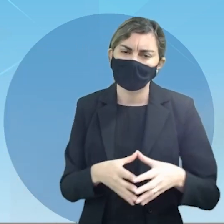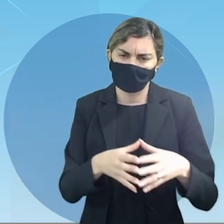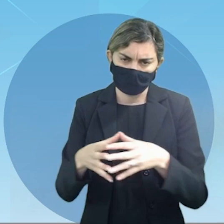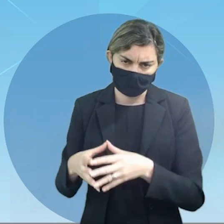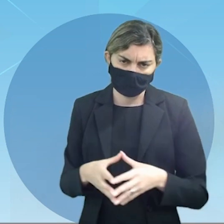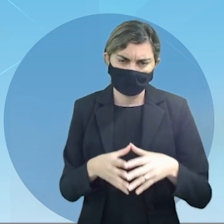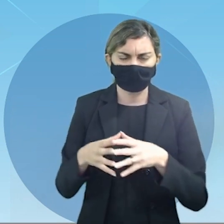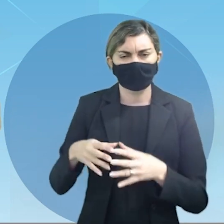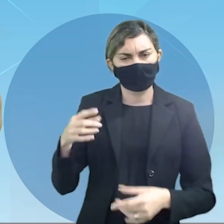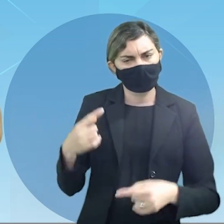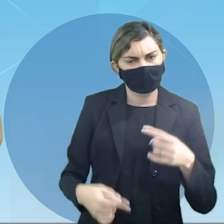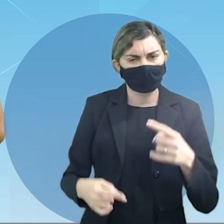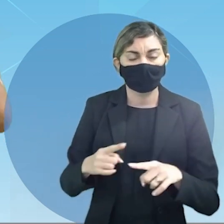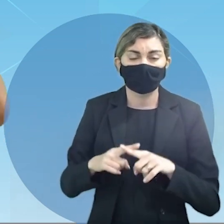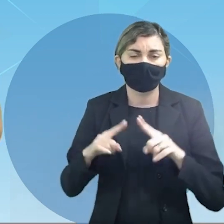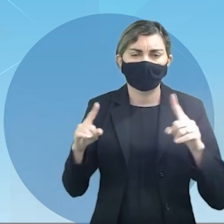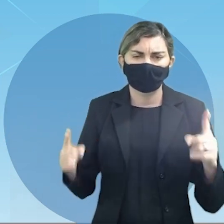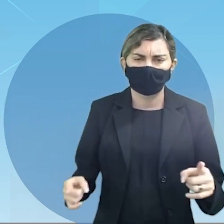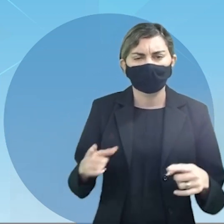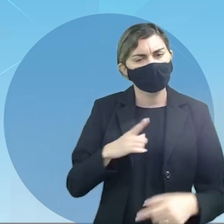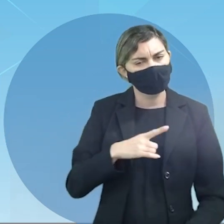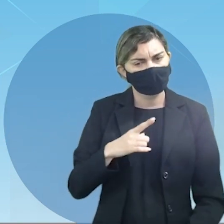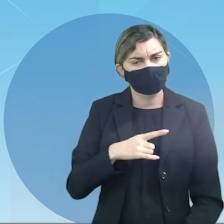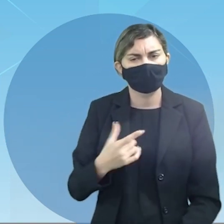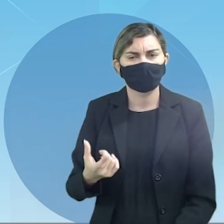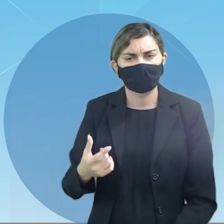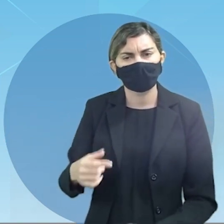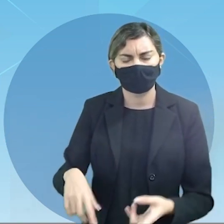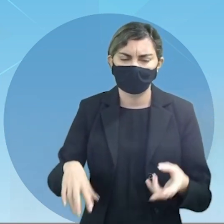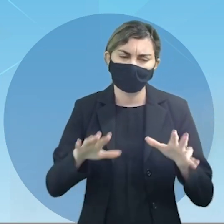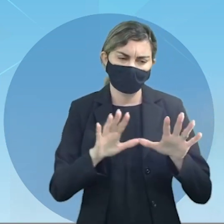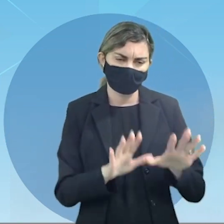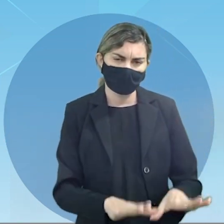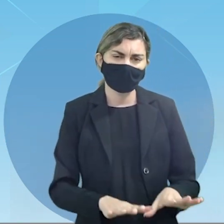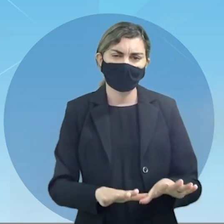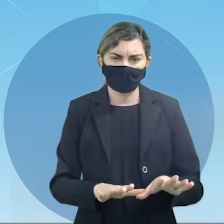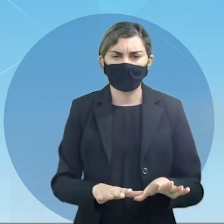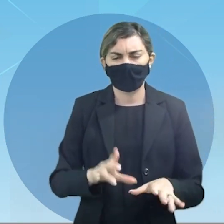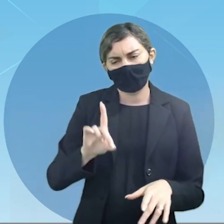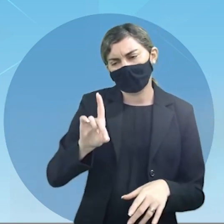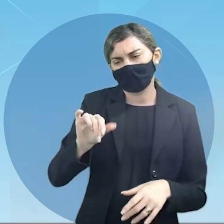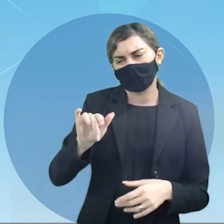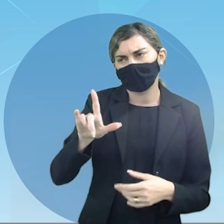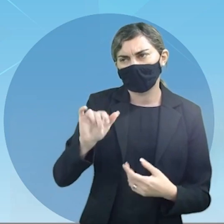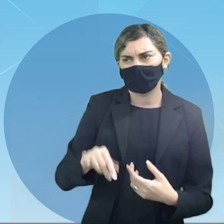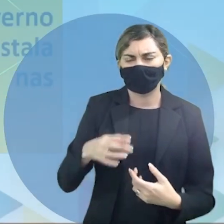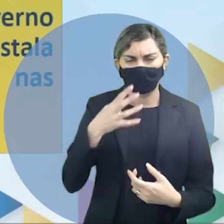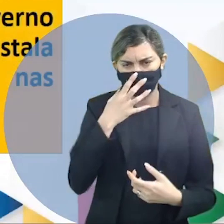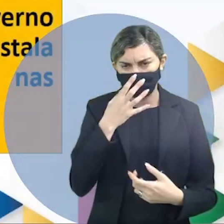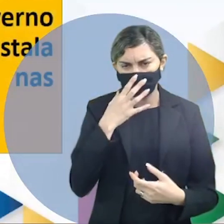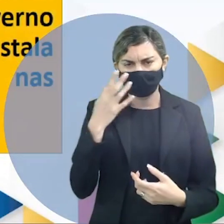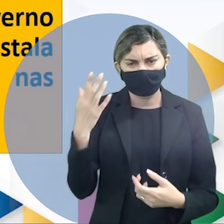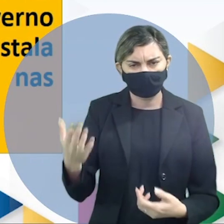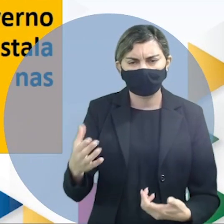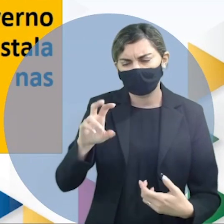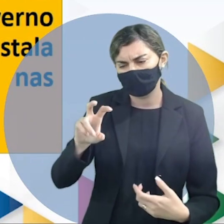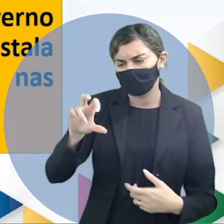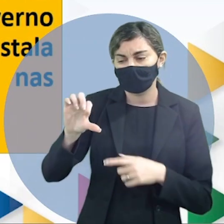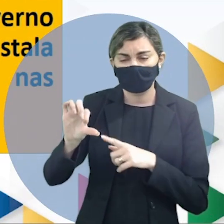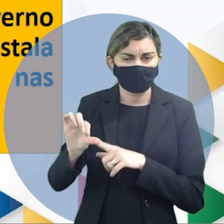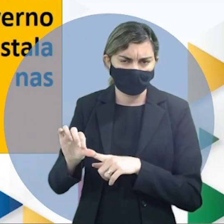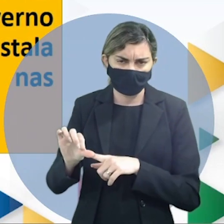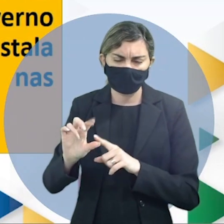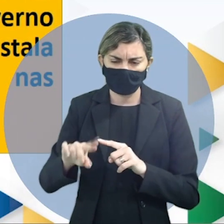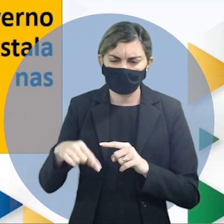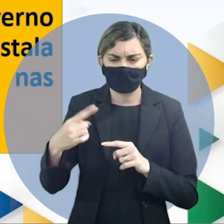político mas houve a questão do exílio do nosso Dalai acompanhem comigo em 59